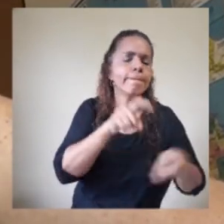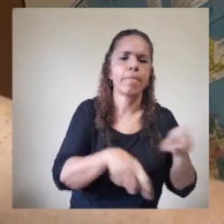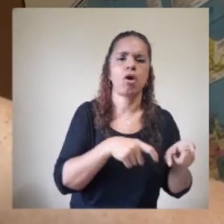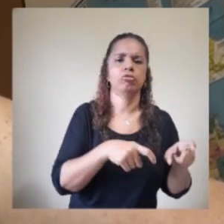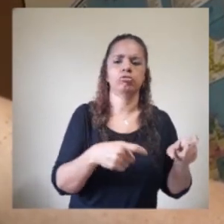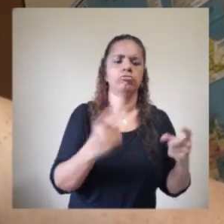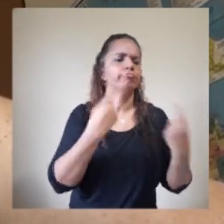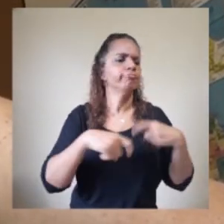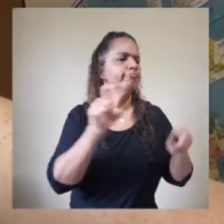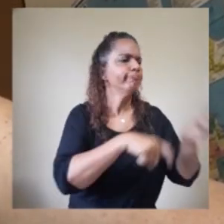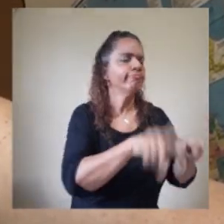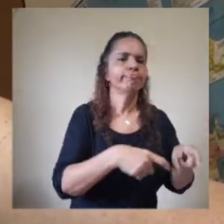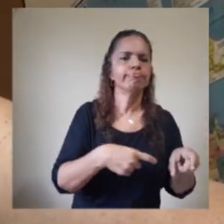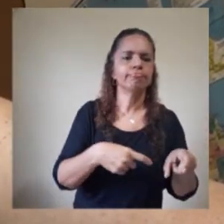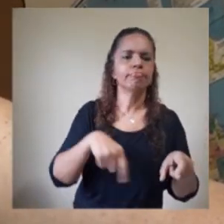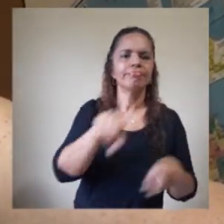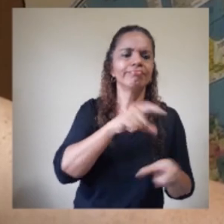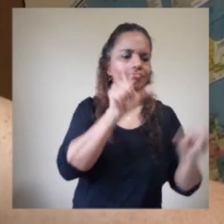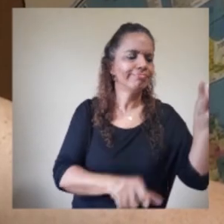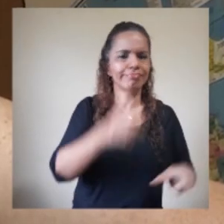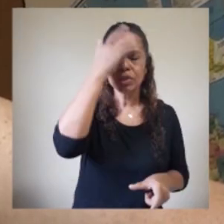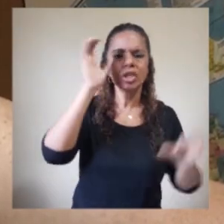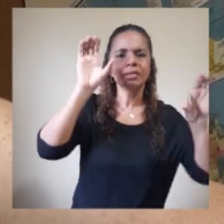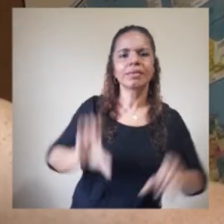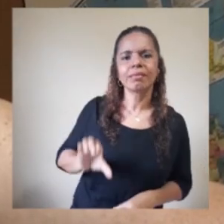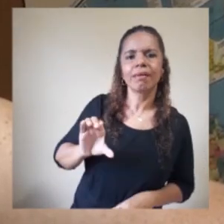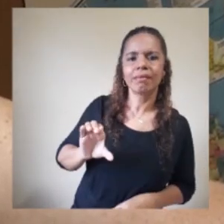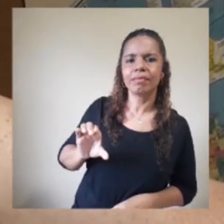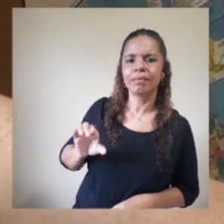impostos são devidamente cobrados dos cidadãos.